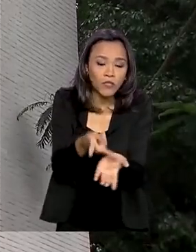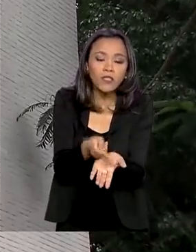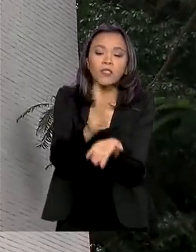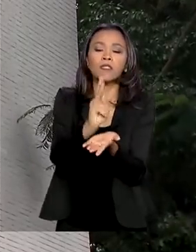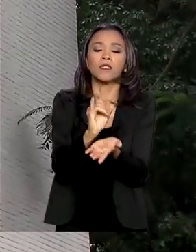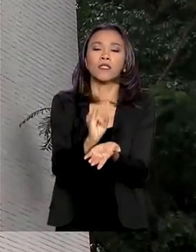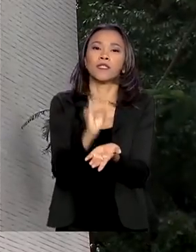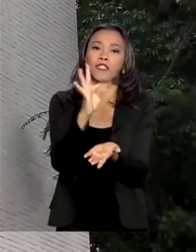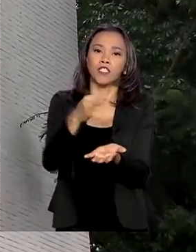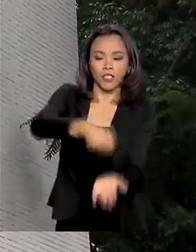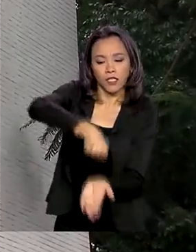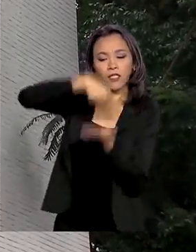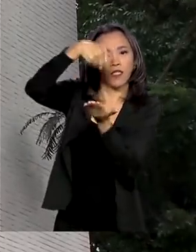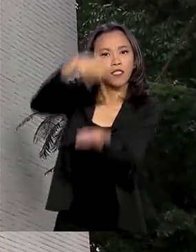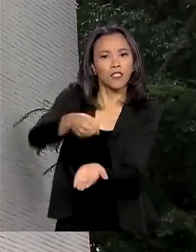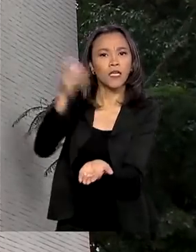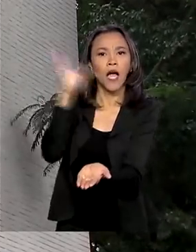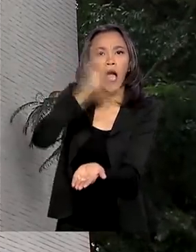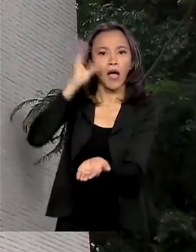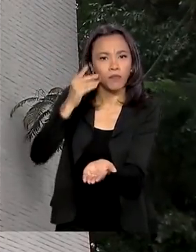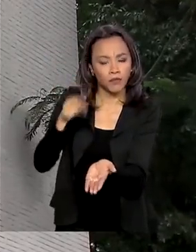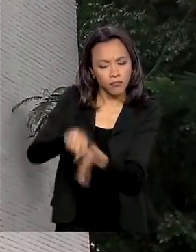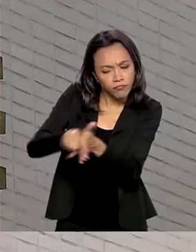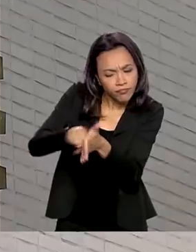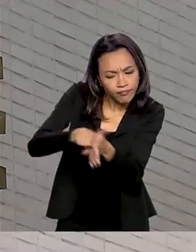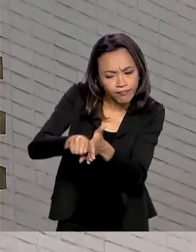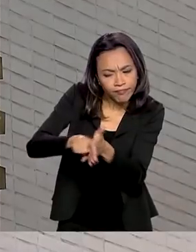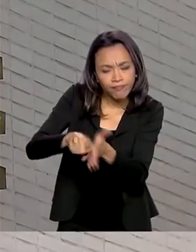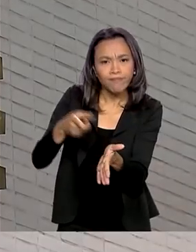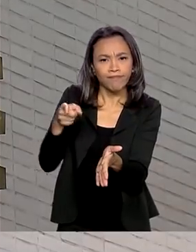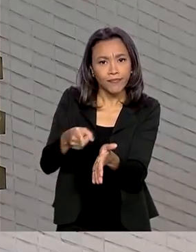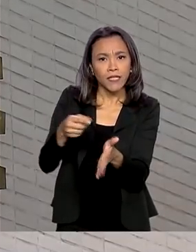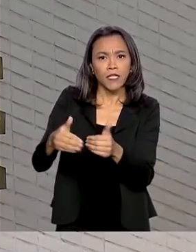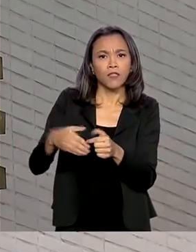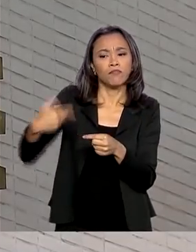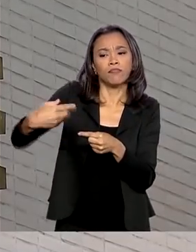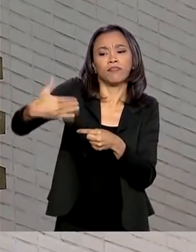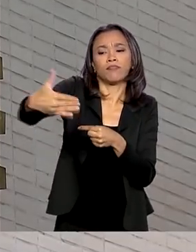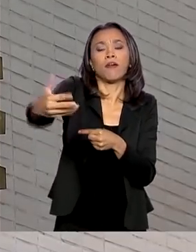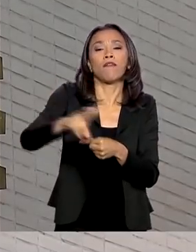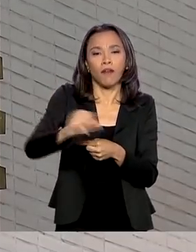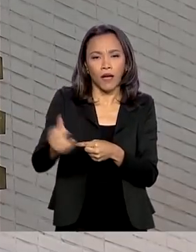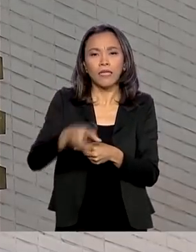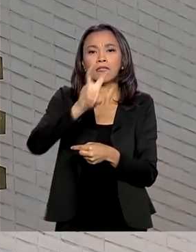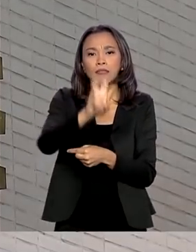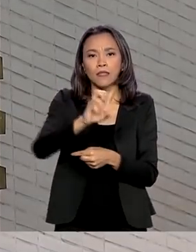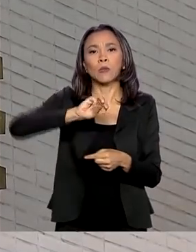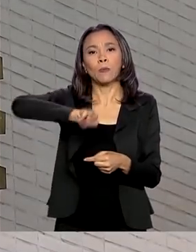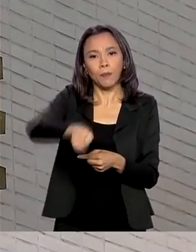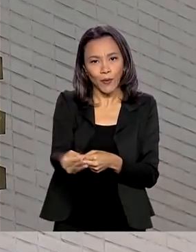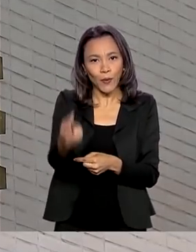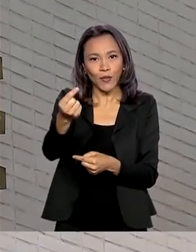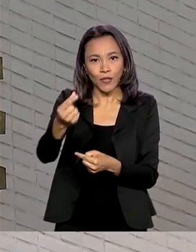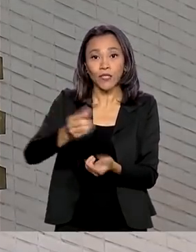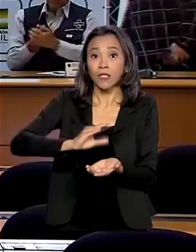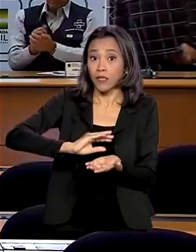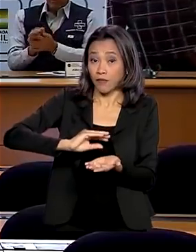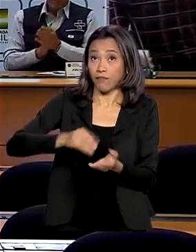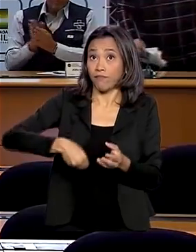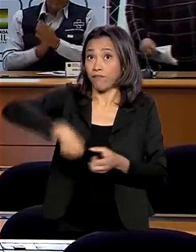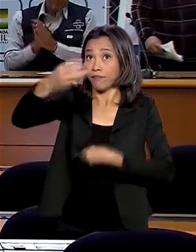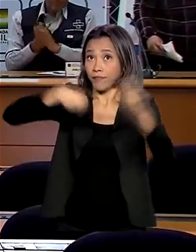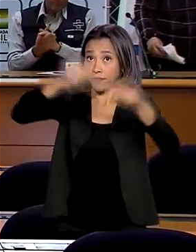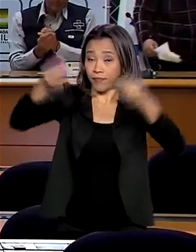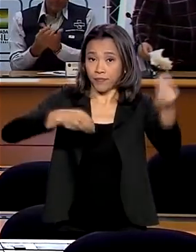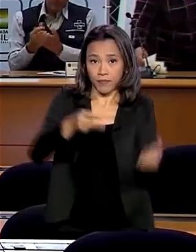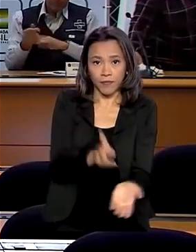testes rápidos para o coronavírus e nos próximos dias mais 5 milhões serão enviados aos estados. O